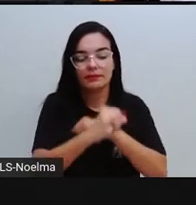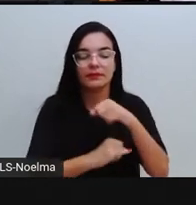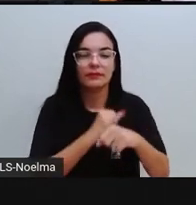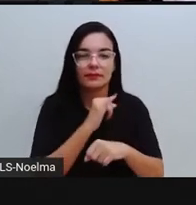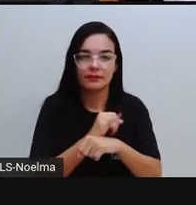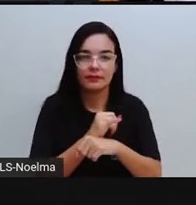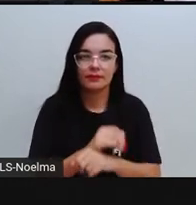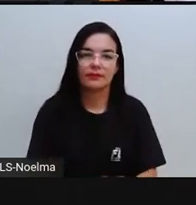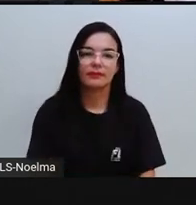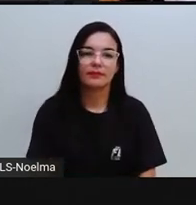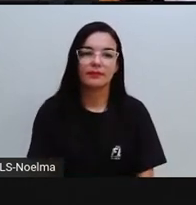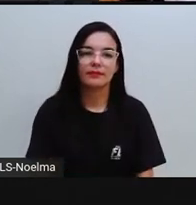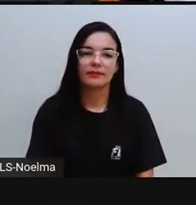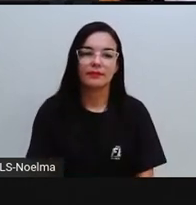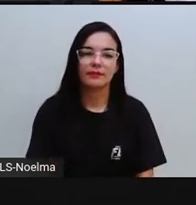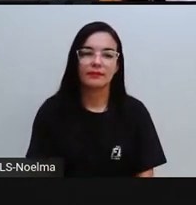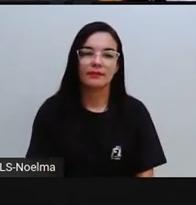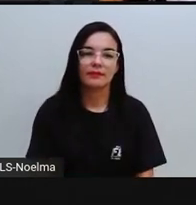digital.